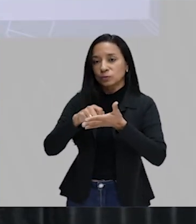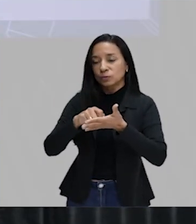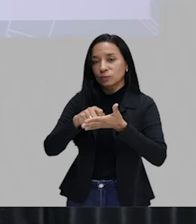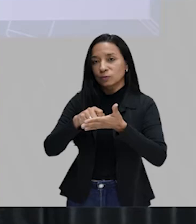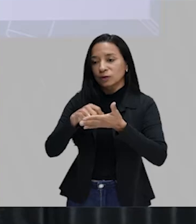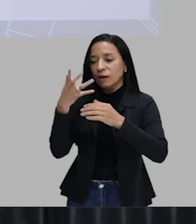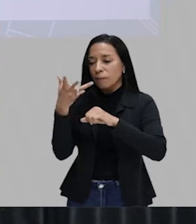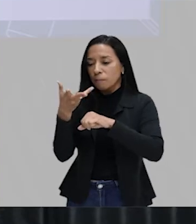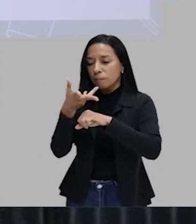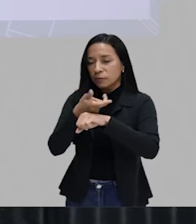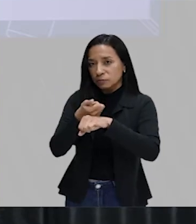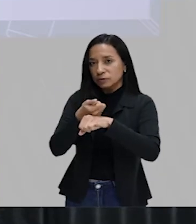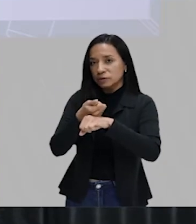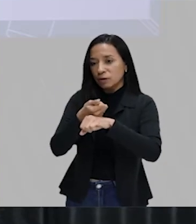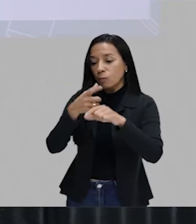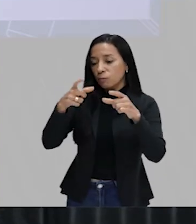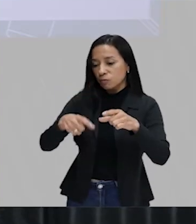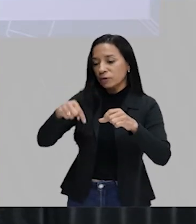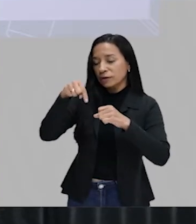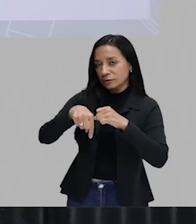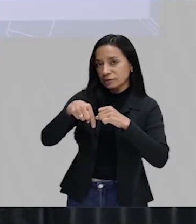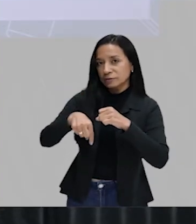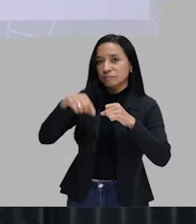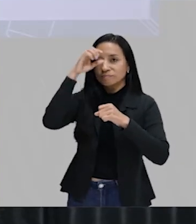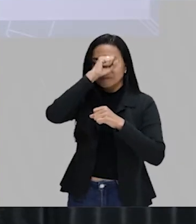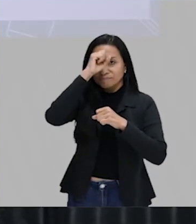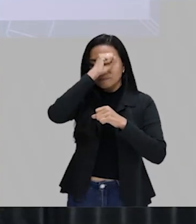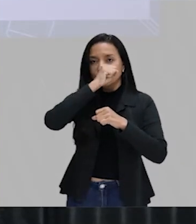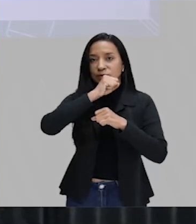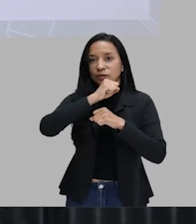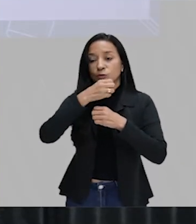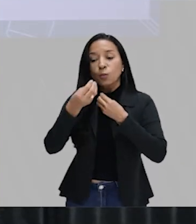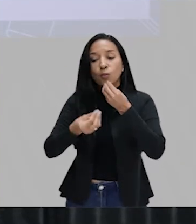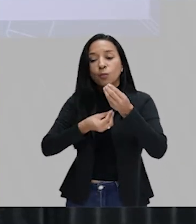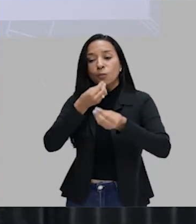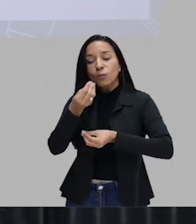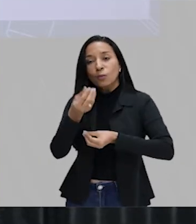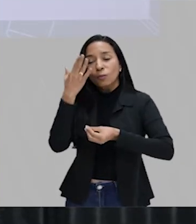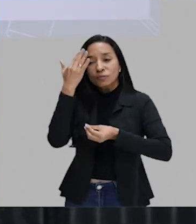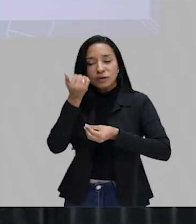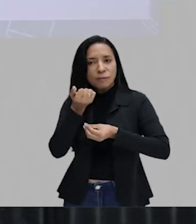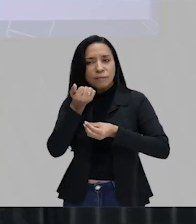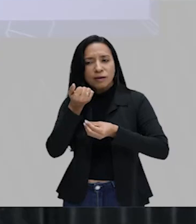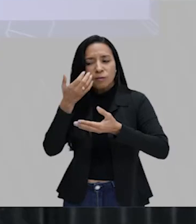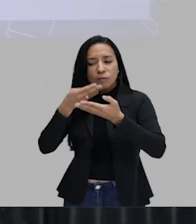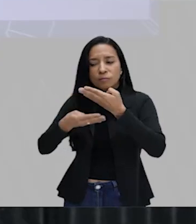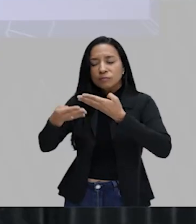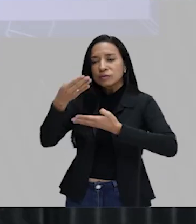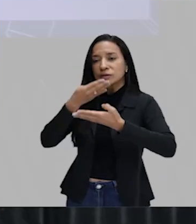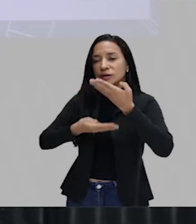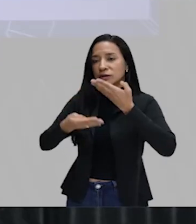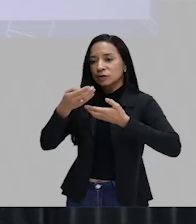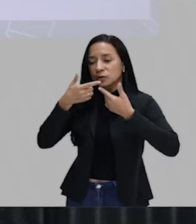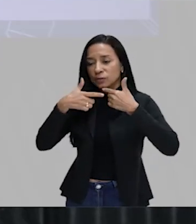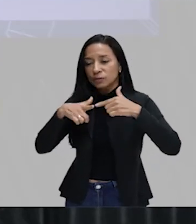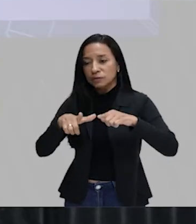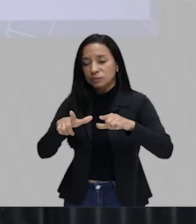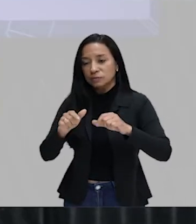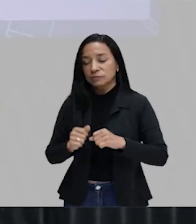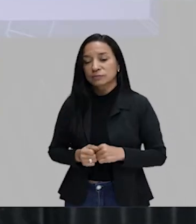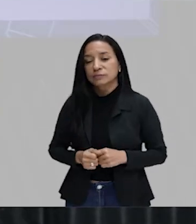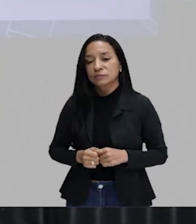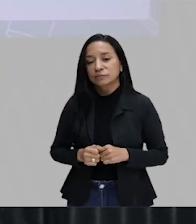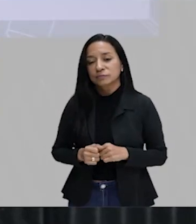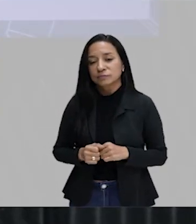persuasão, seu lugar é aqui, aprendendo como lidar com a língua. Quando somos persuadidos